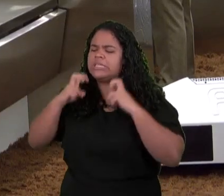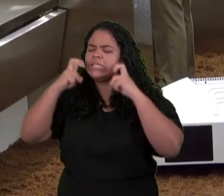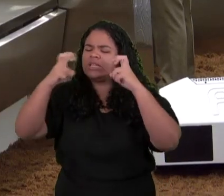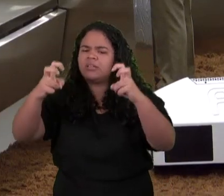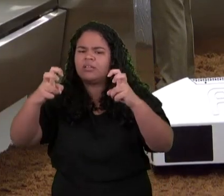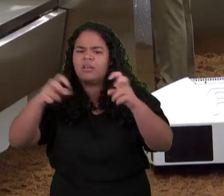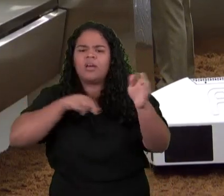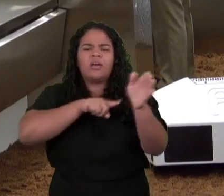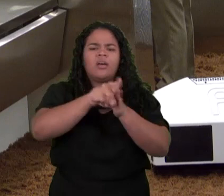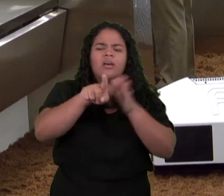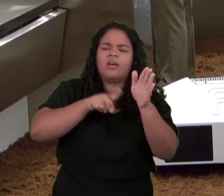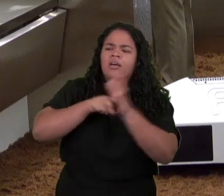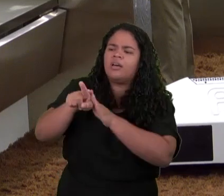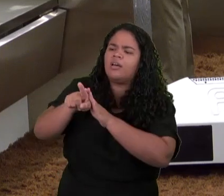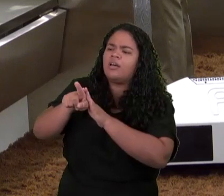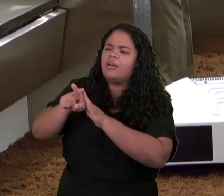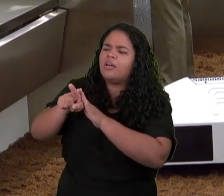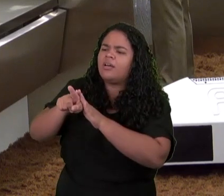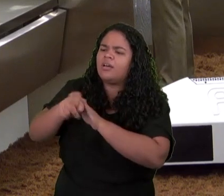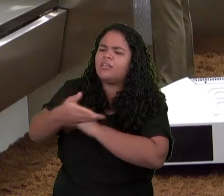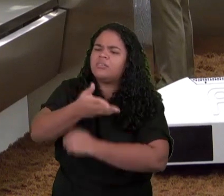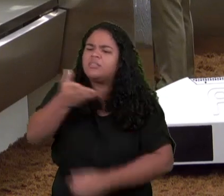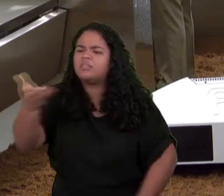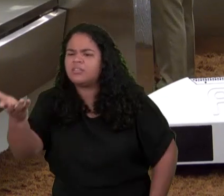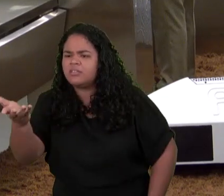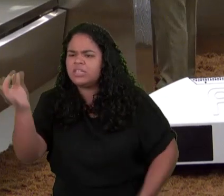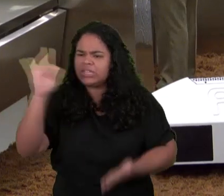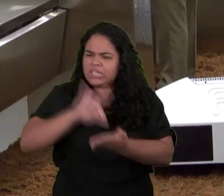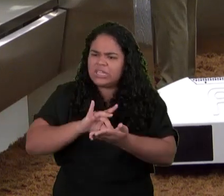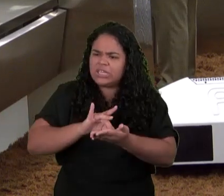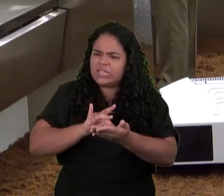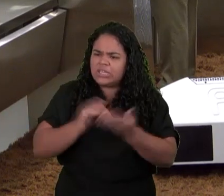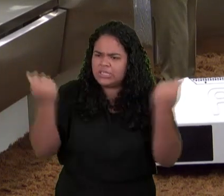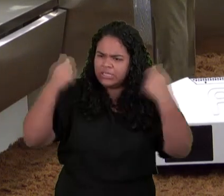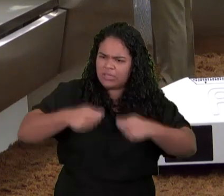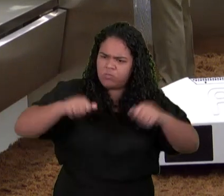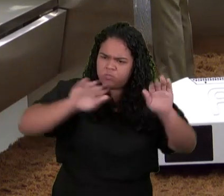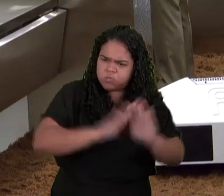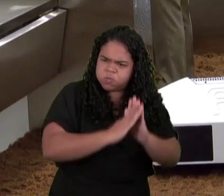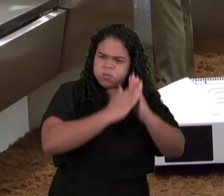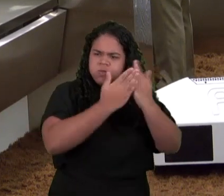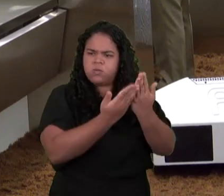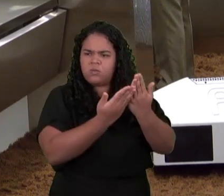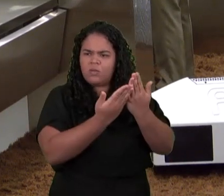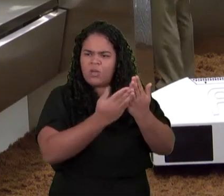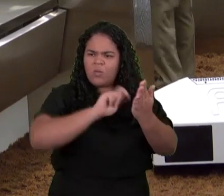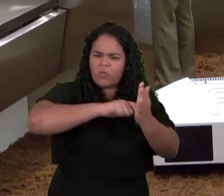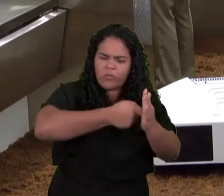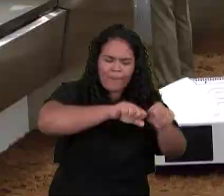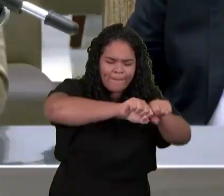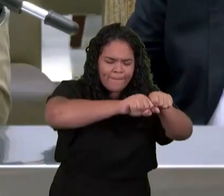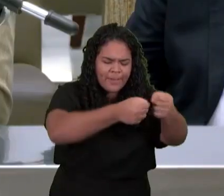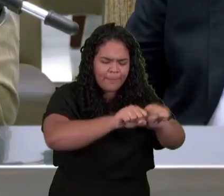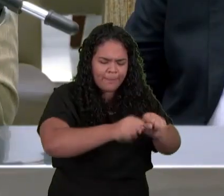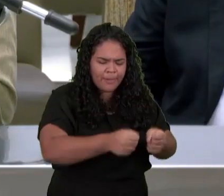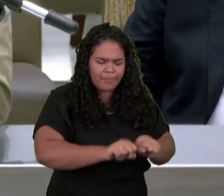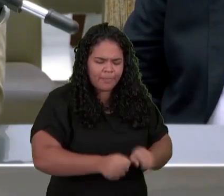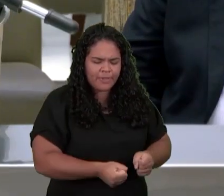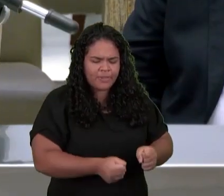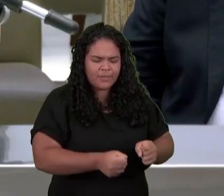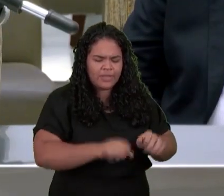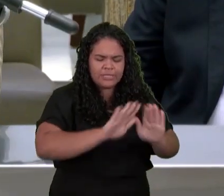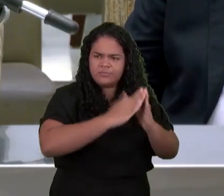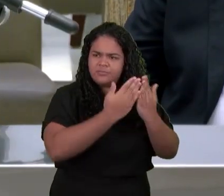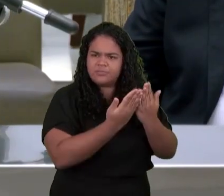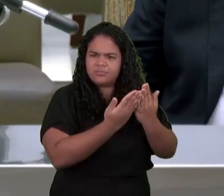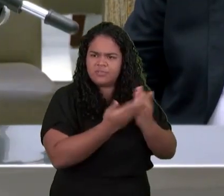O livro E de desatar Os seus selos Queridos irmãos Nós estamos aqui Diante De